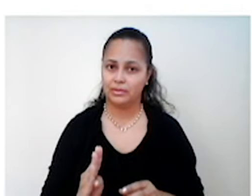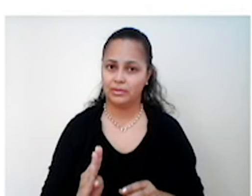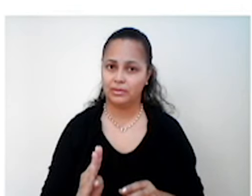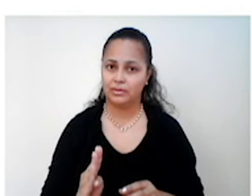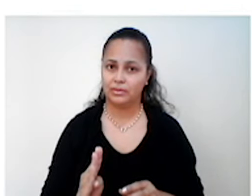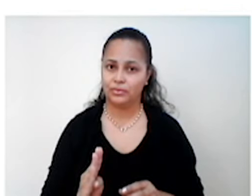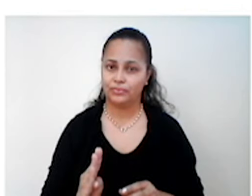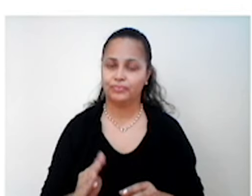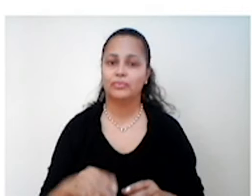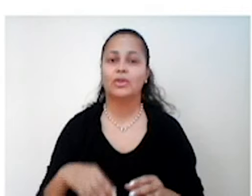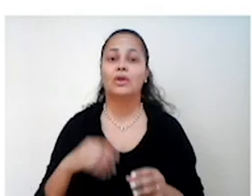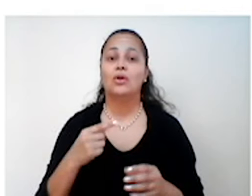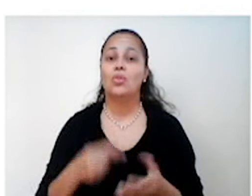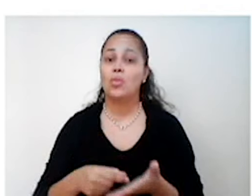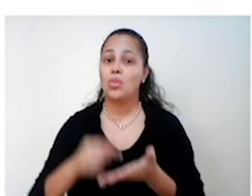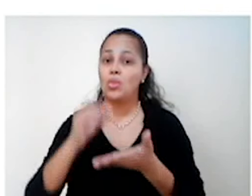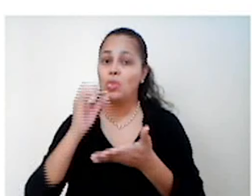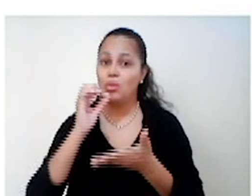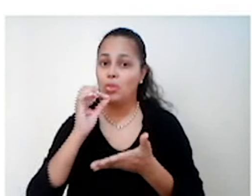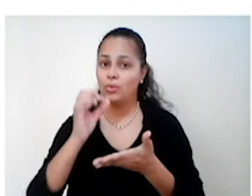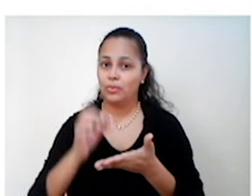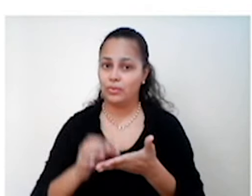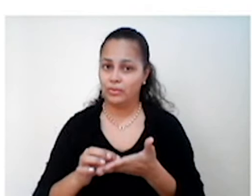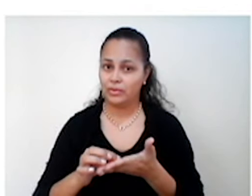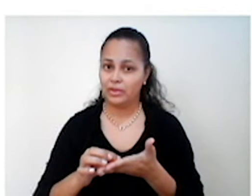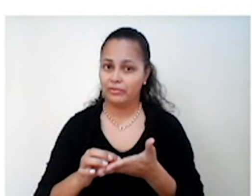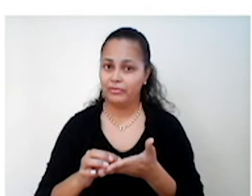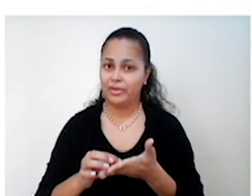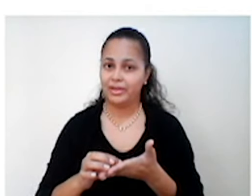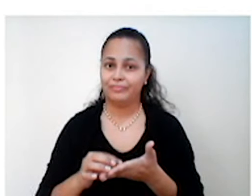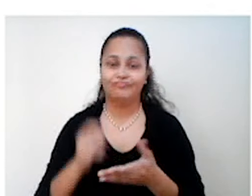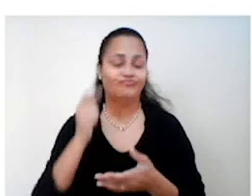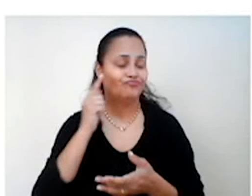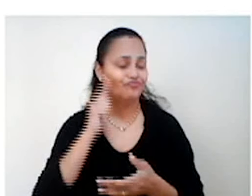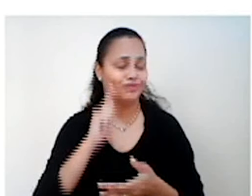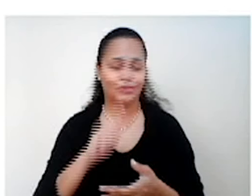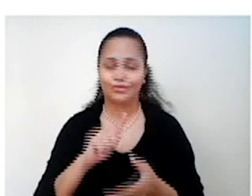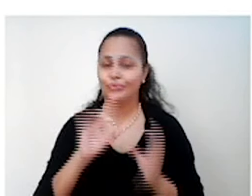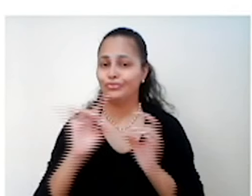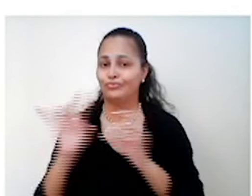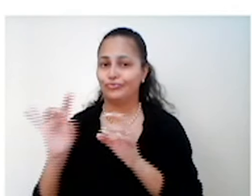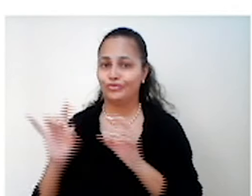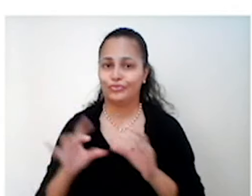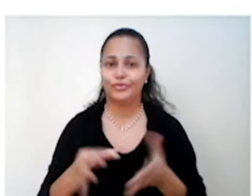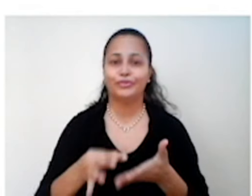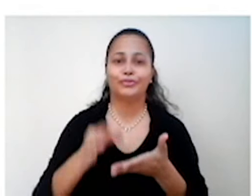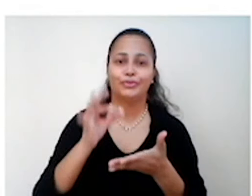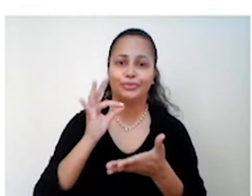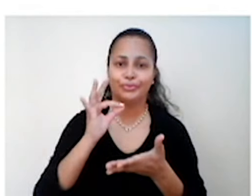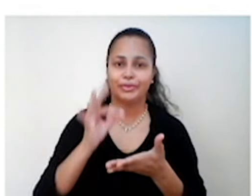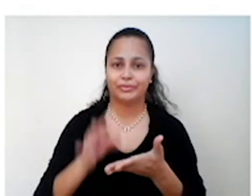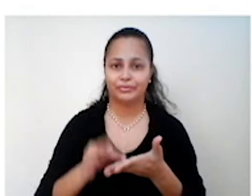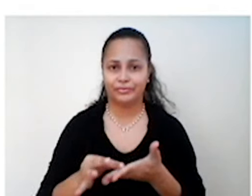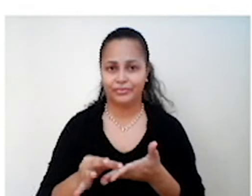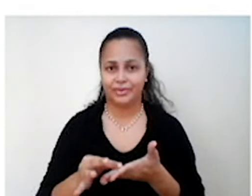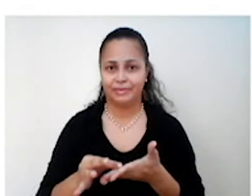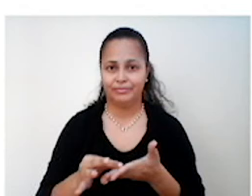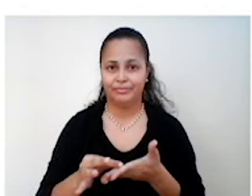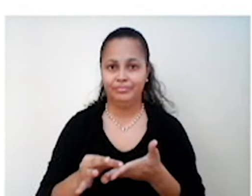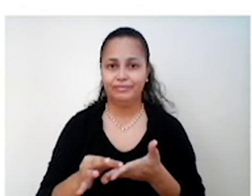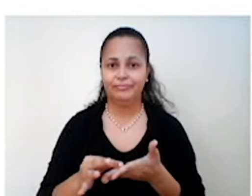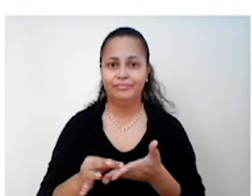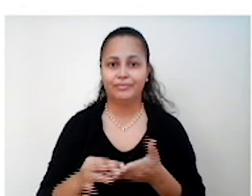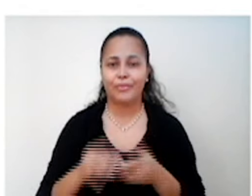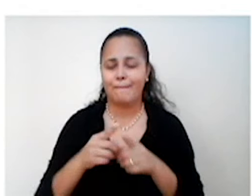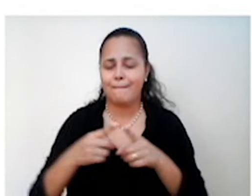superprodução do café. Não estava conseguindo vender todo o estoque de café. Maior produto